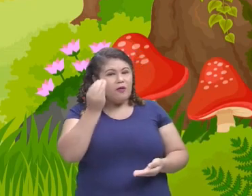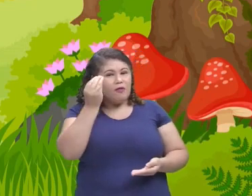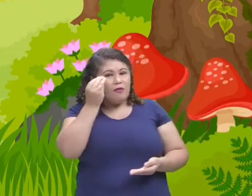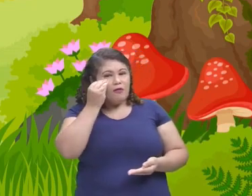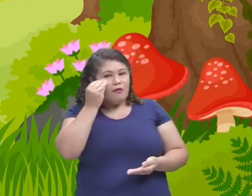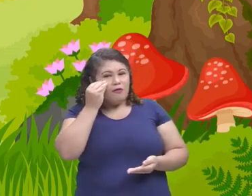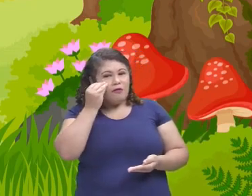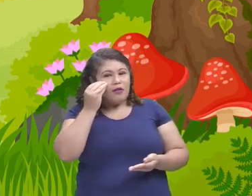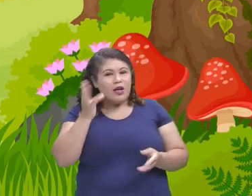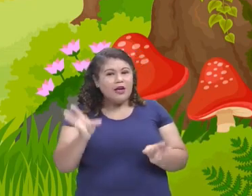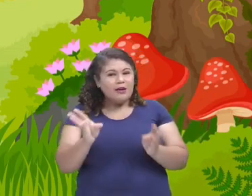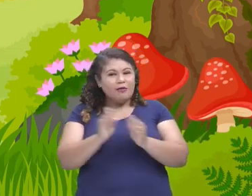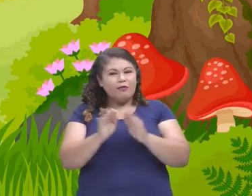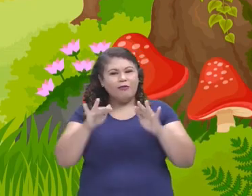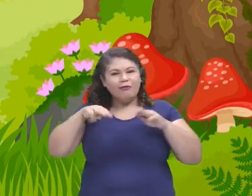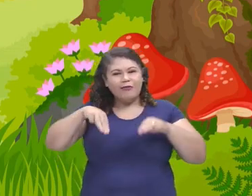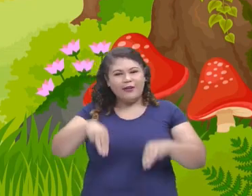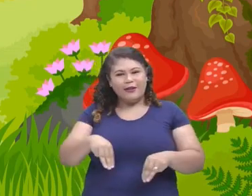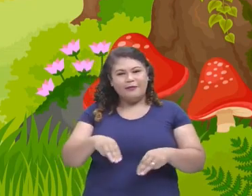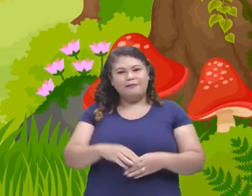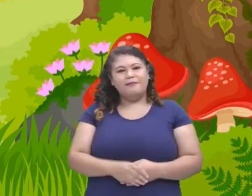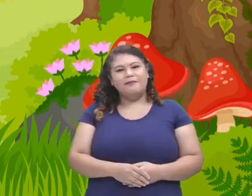considerações finais. Vamos lá?